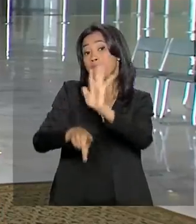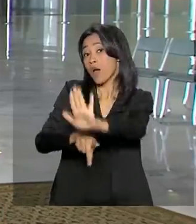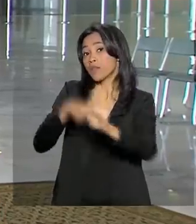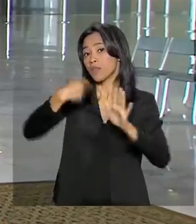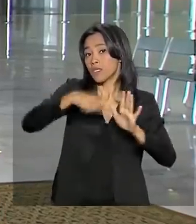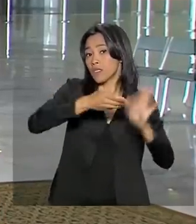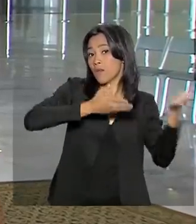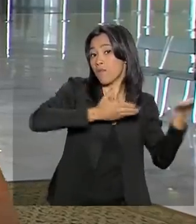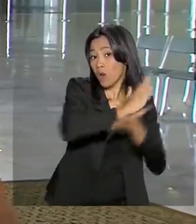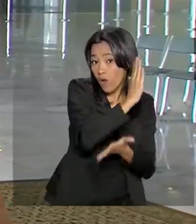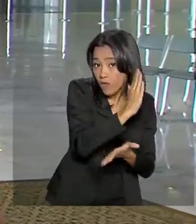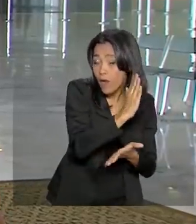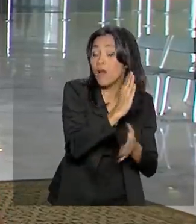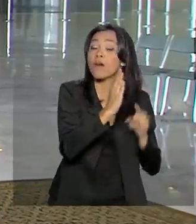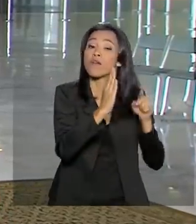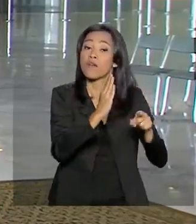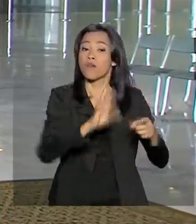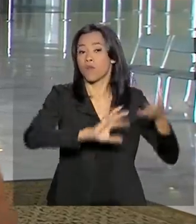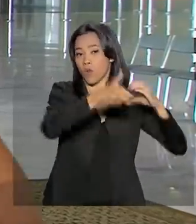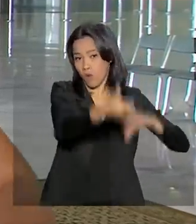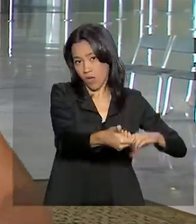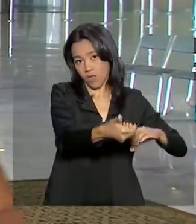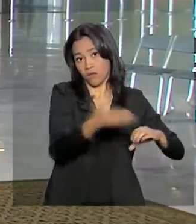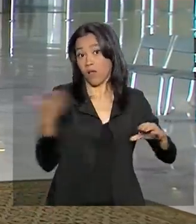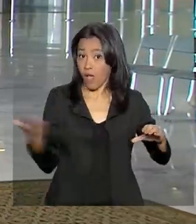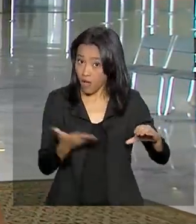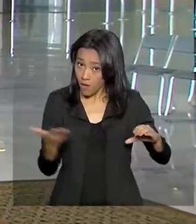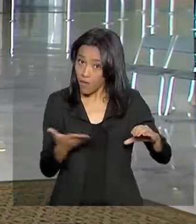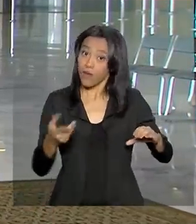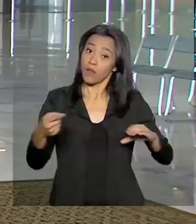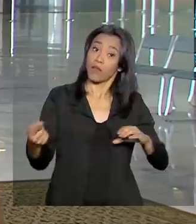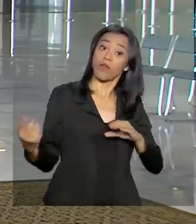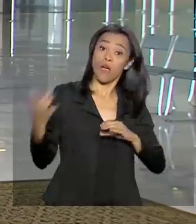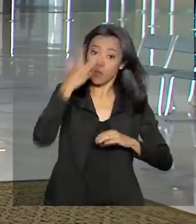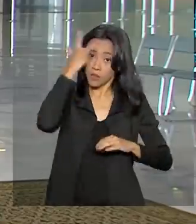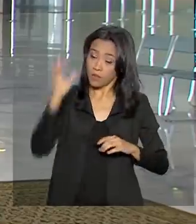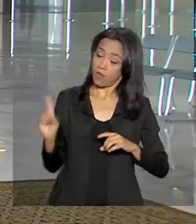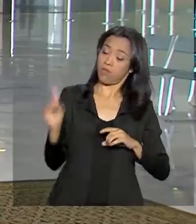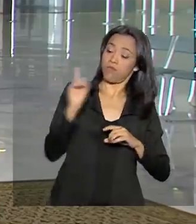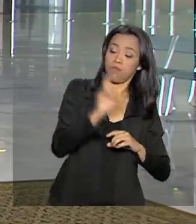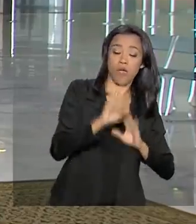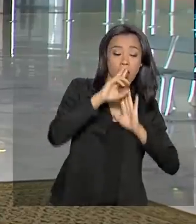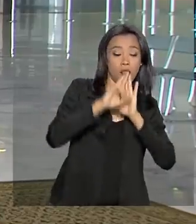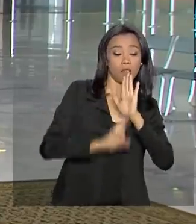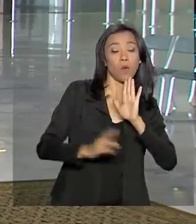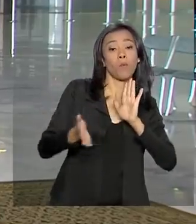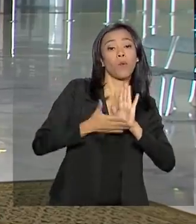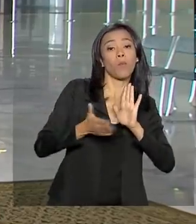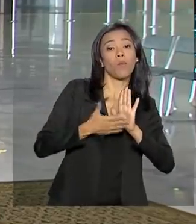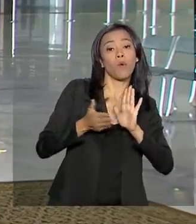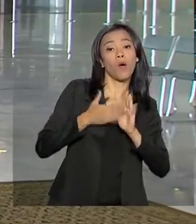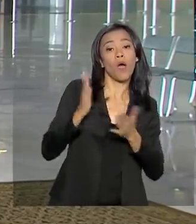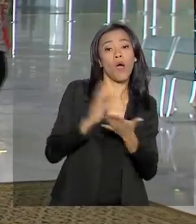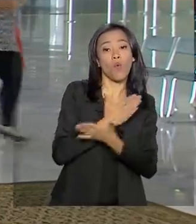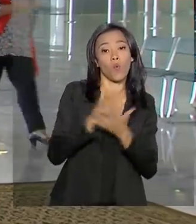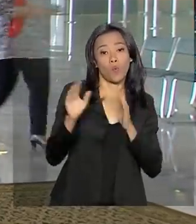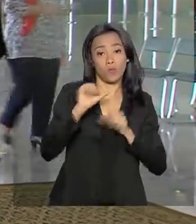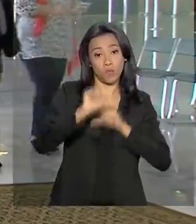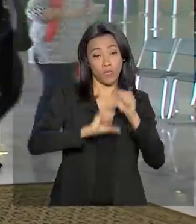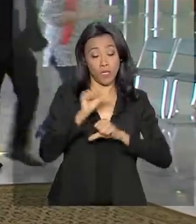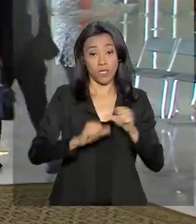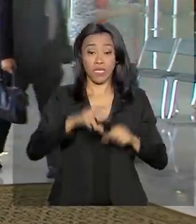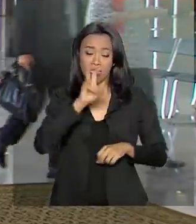mas tem validade imediata. Agora, com essa votação, o relator vem propondo aí algumas mudanças. O texto recebeu mais de